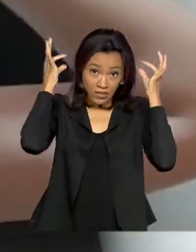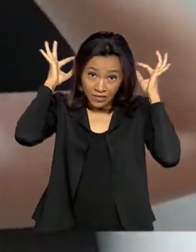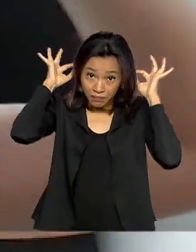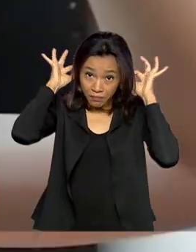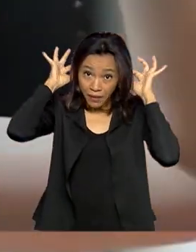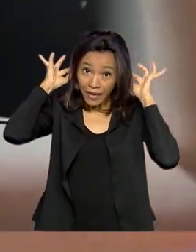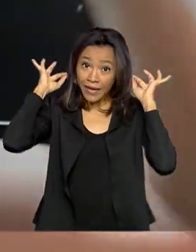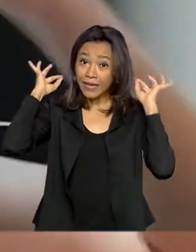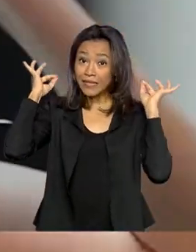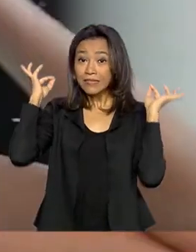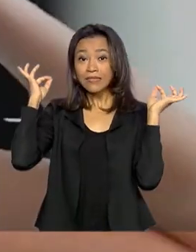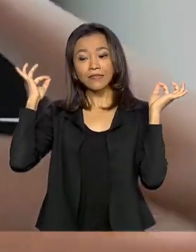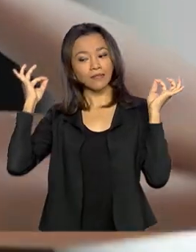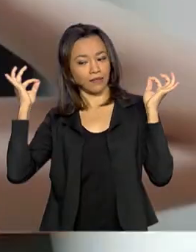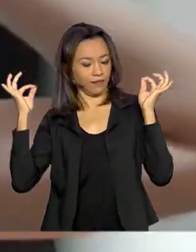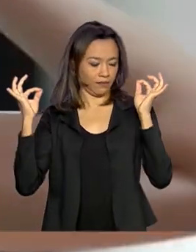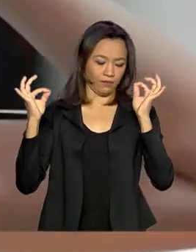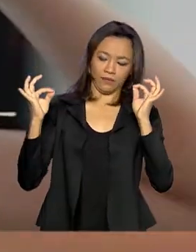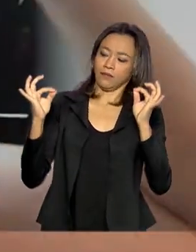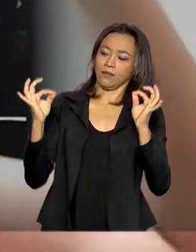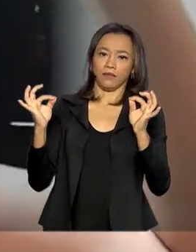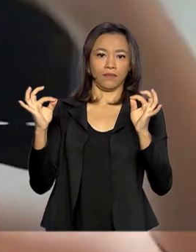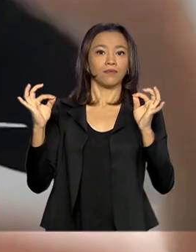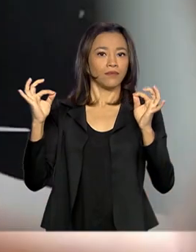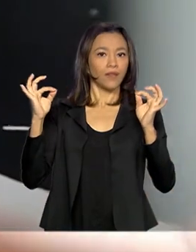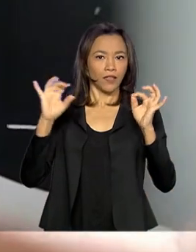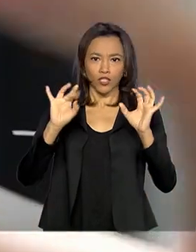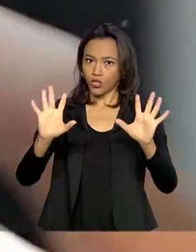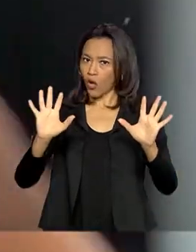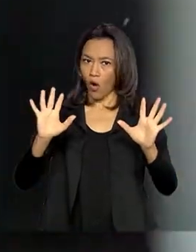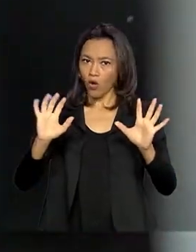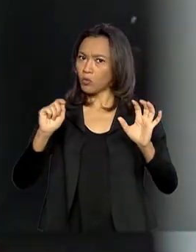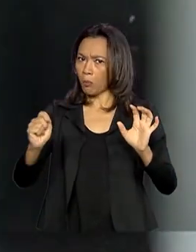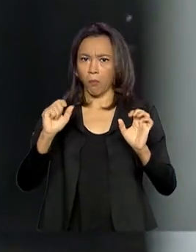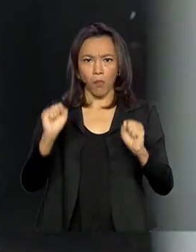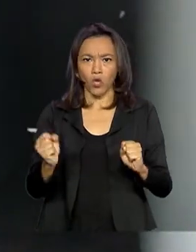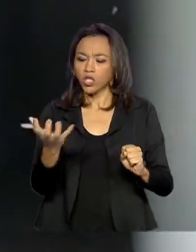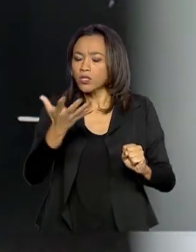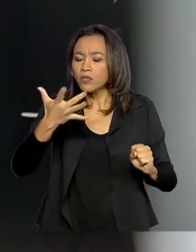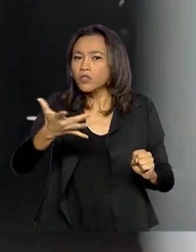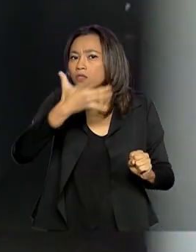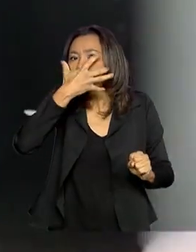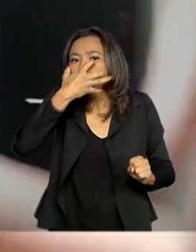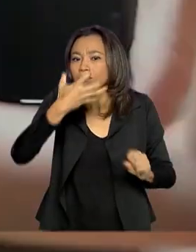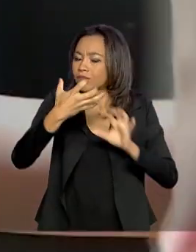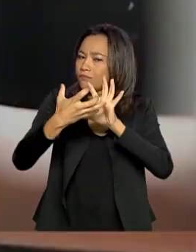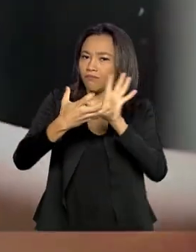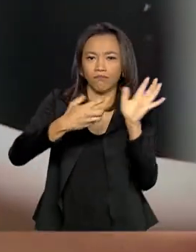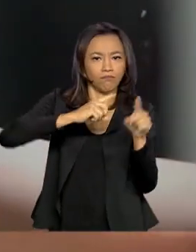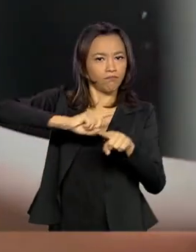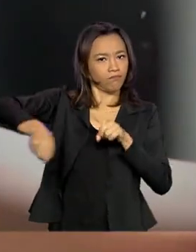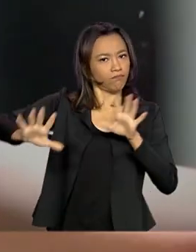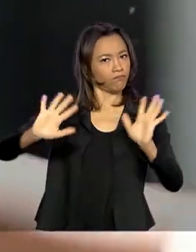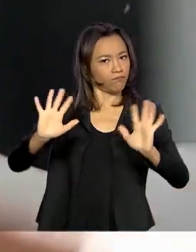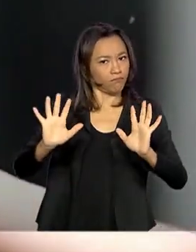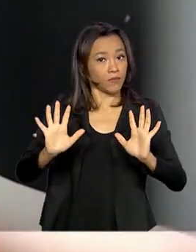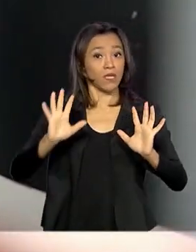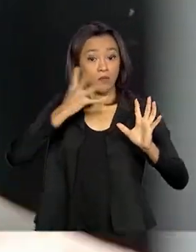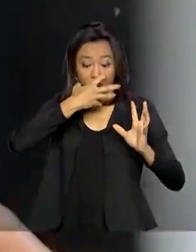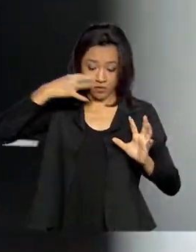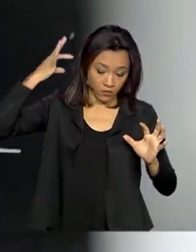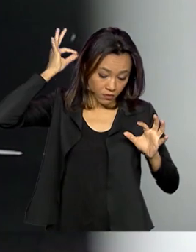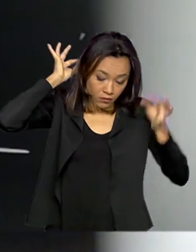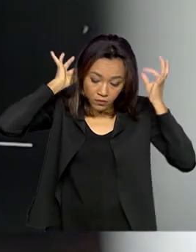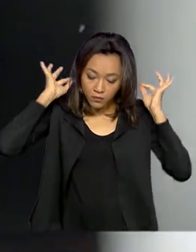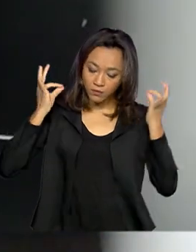máscara pegando só na parte de onde eu amarrei, apenas isso, não toco aqui. Já mergulho ela em